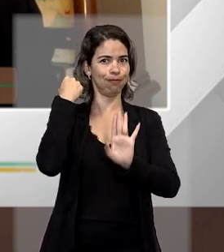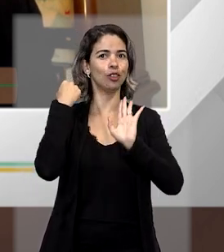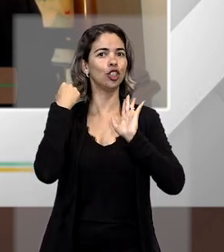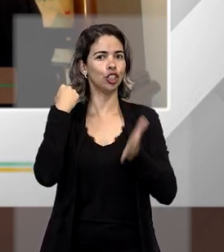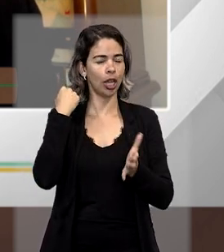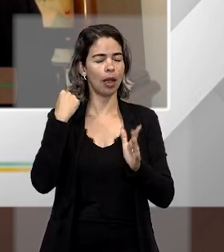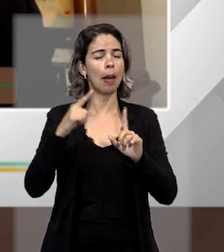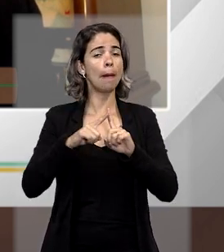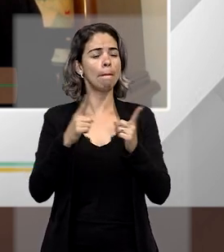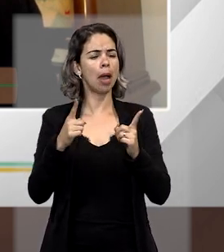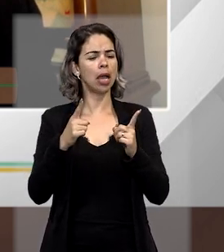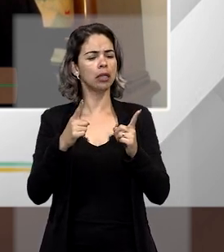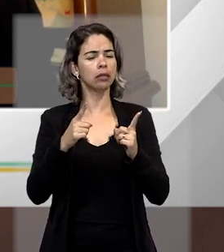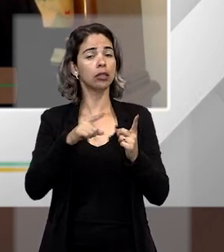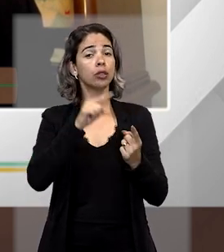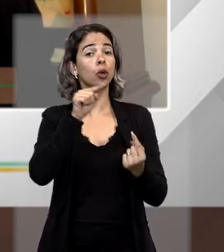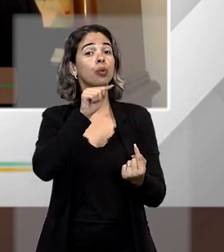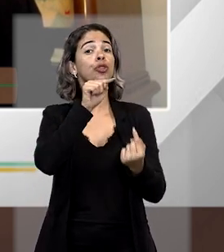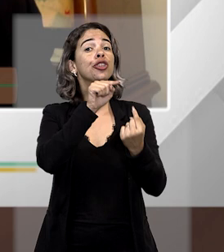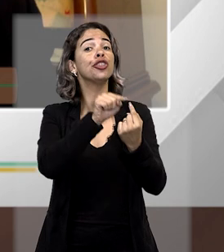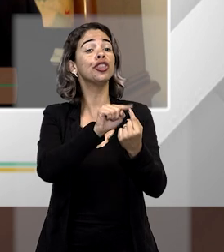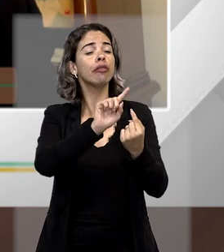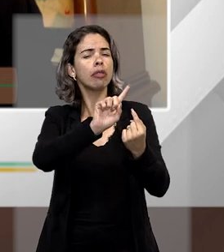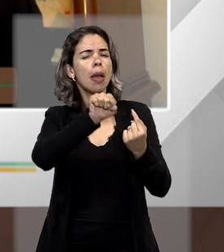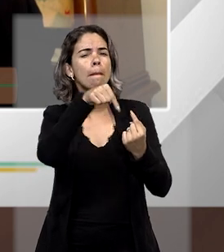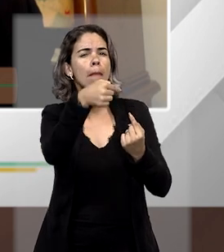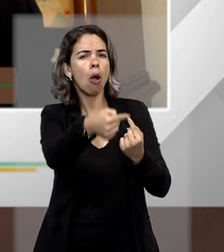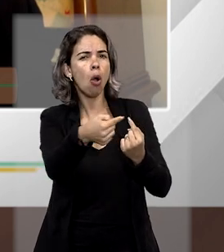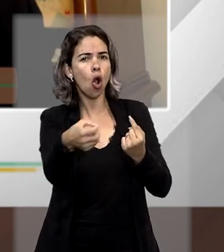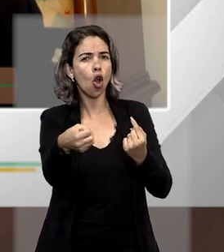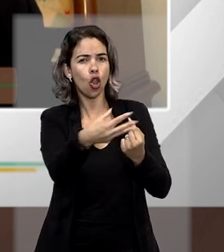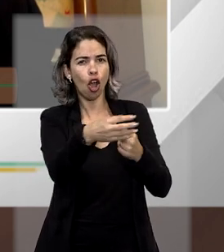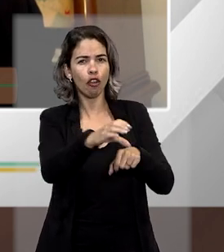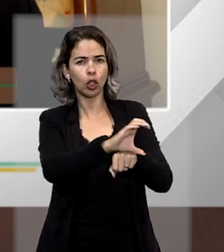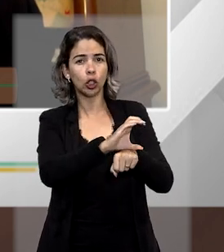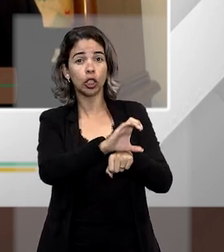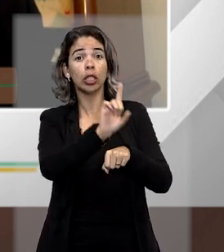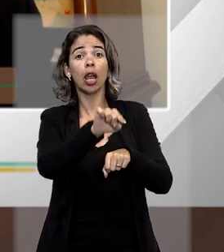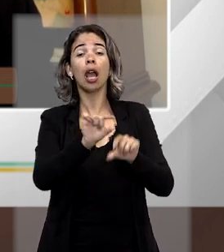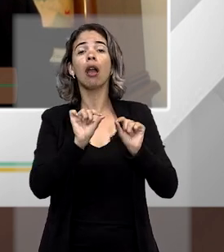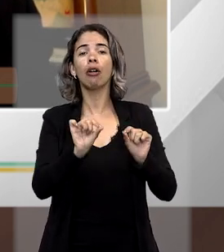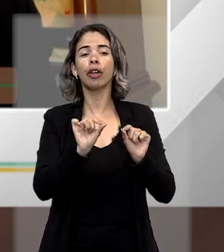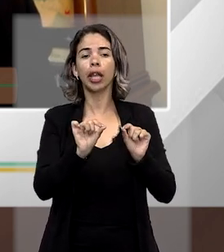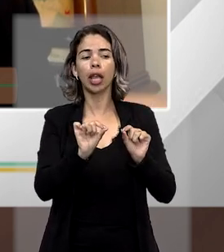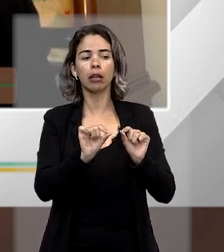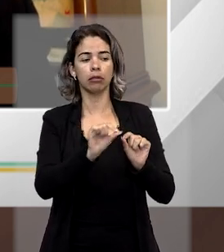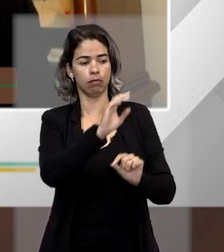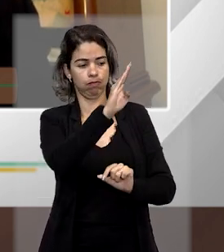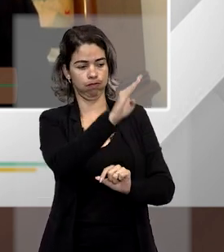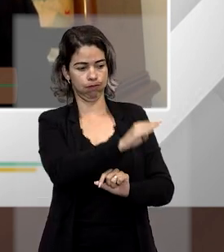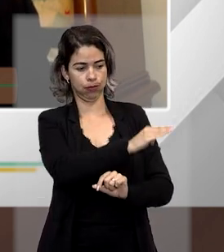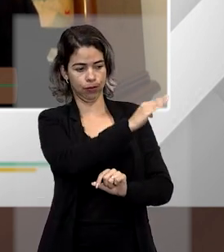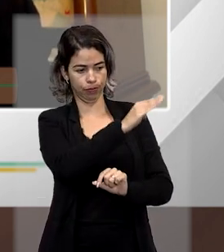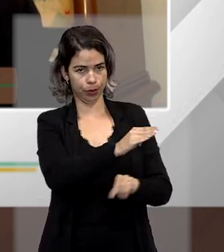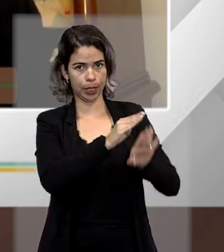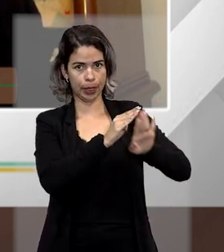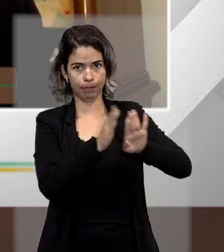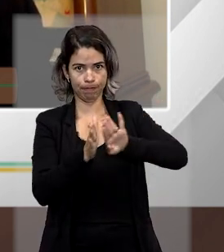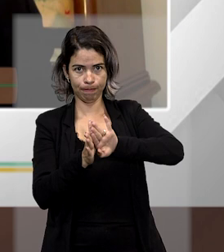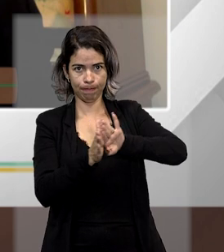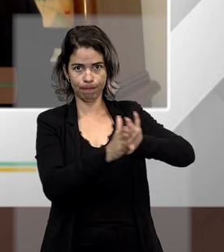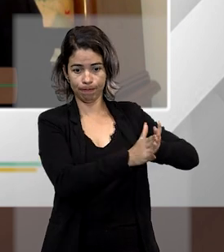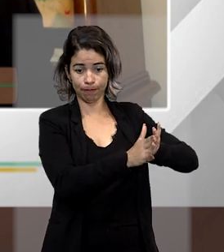Mas o que havia de intenção depois da nova Constituição era de revogá-la e